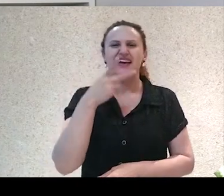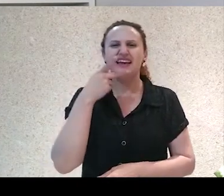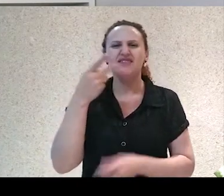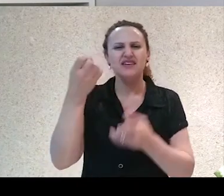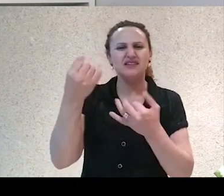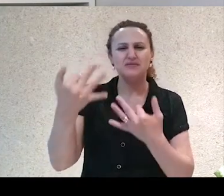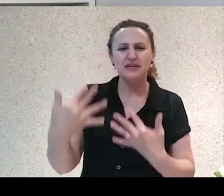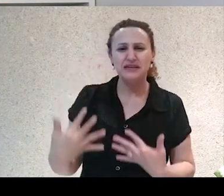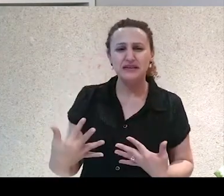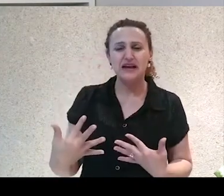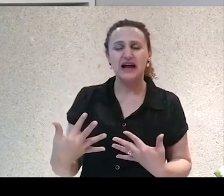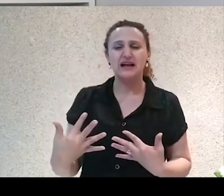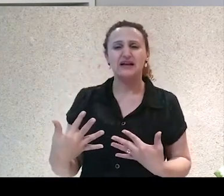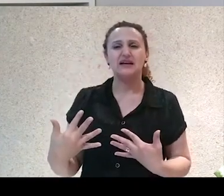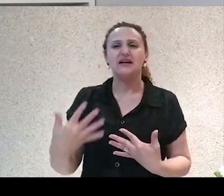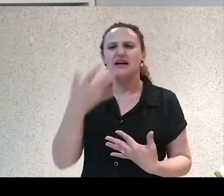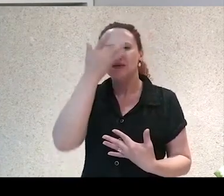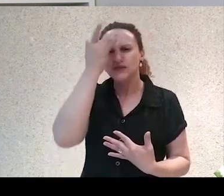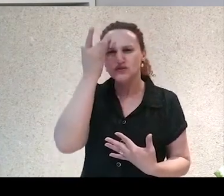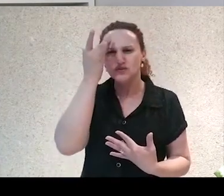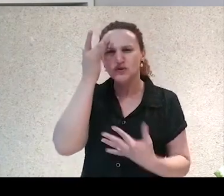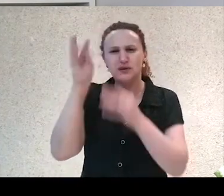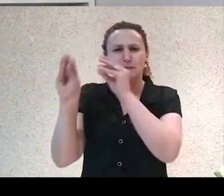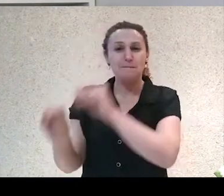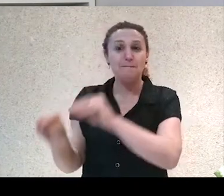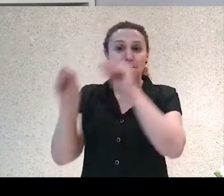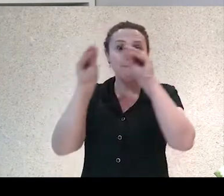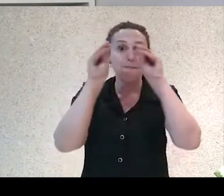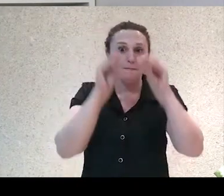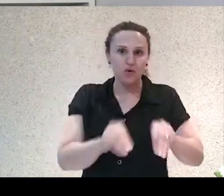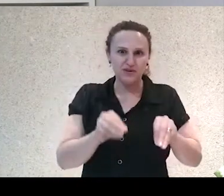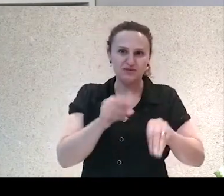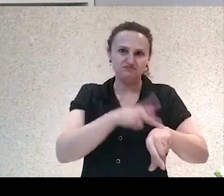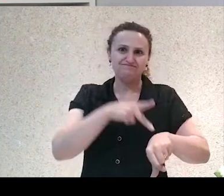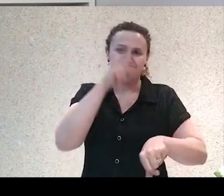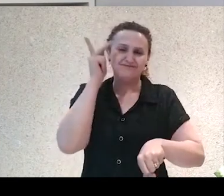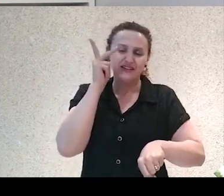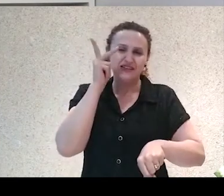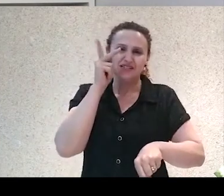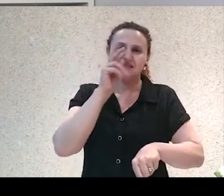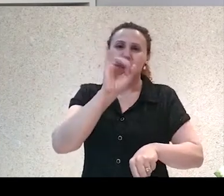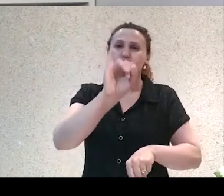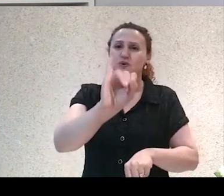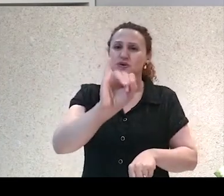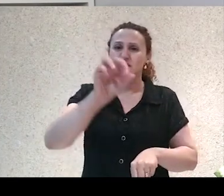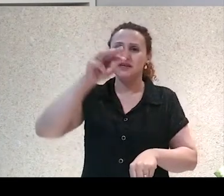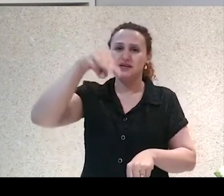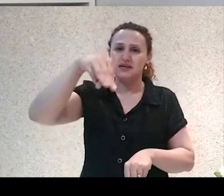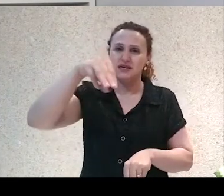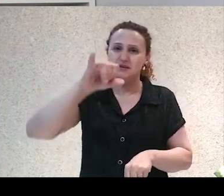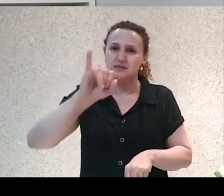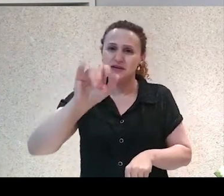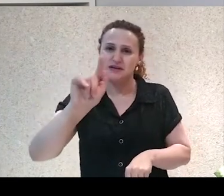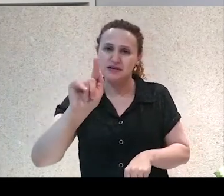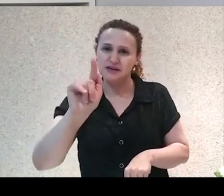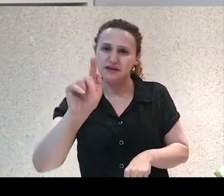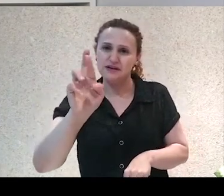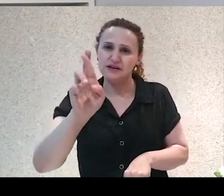daquela pessoa que deixa a sua pátria, que vai ser um estrangeiro na pátria de outro, e que sente